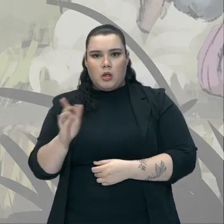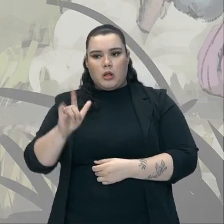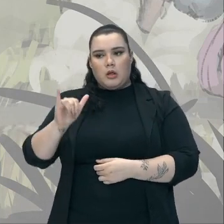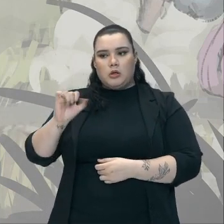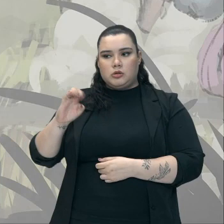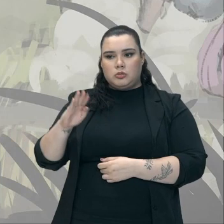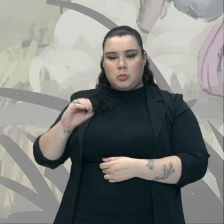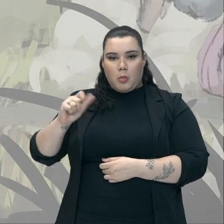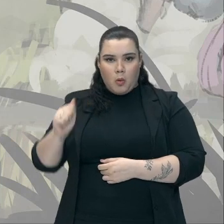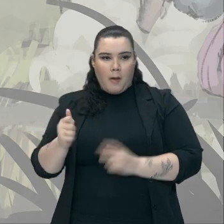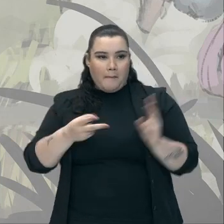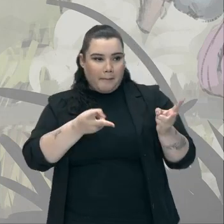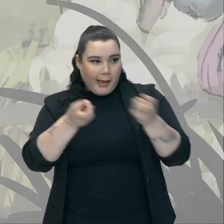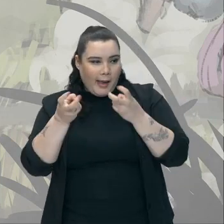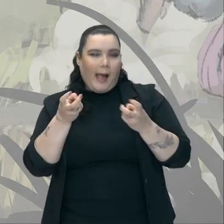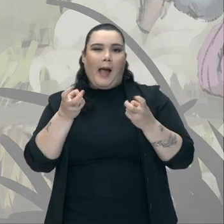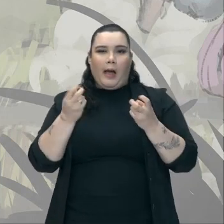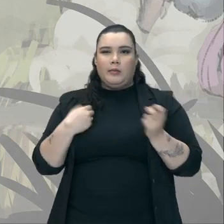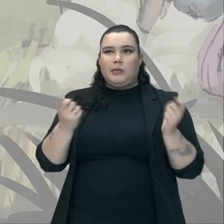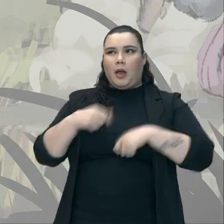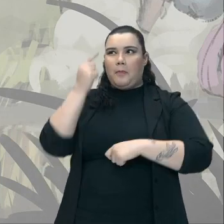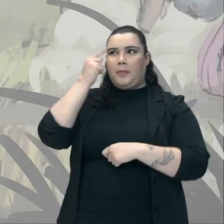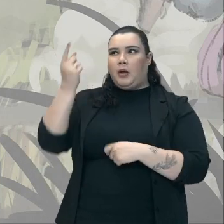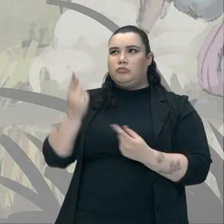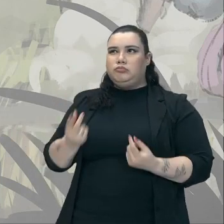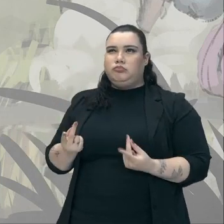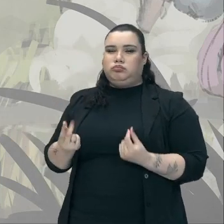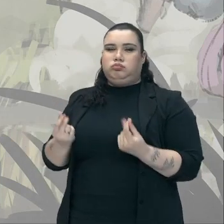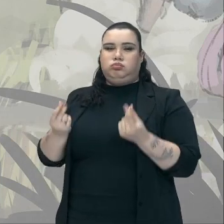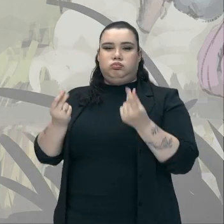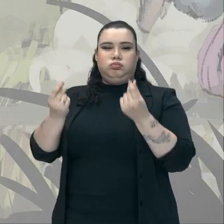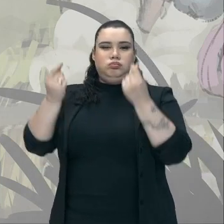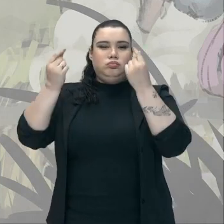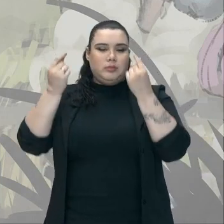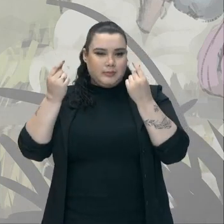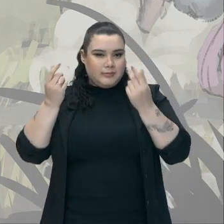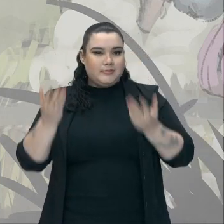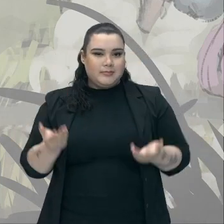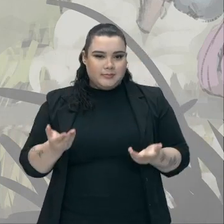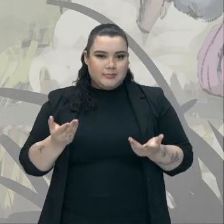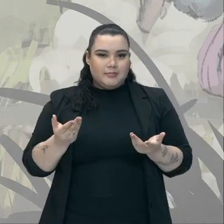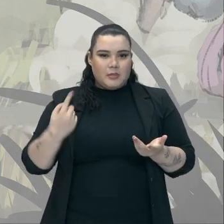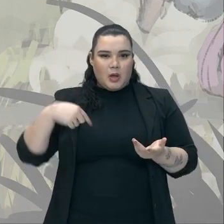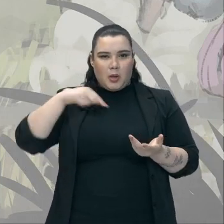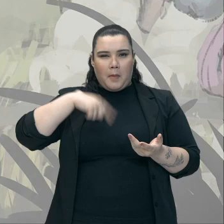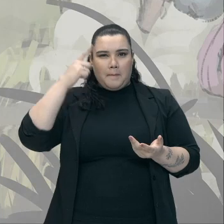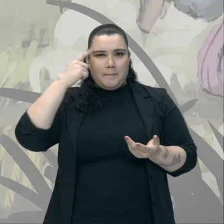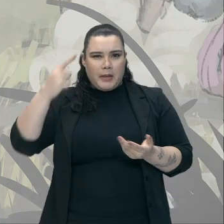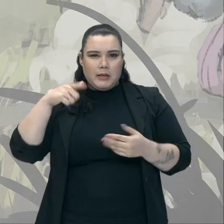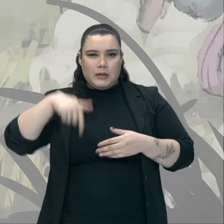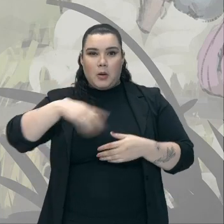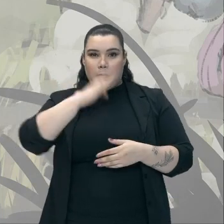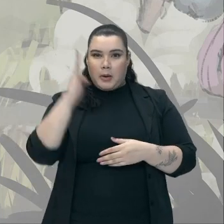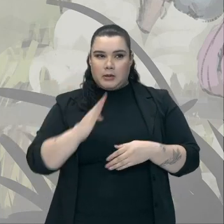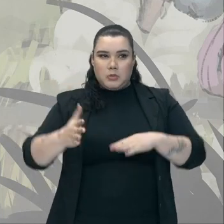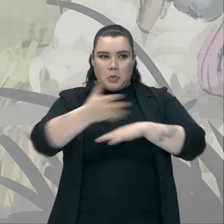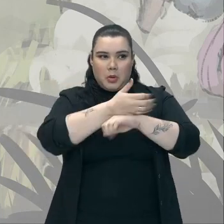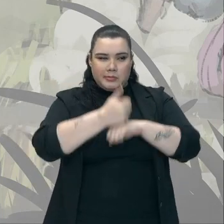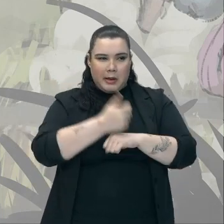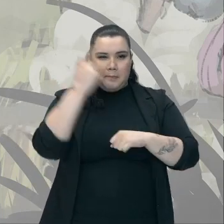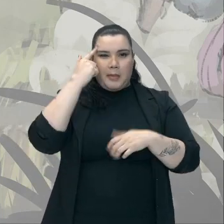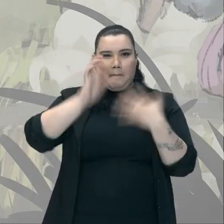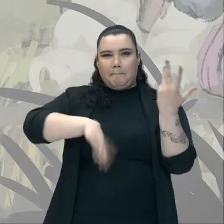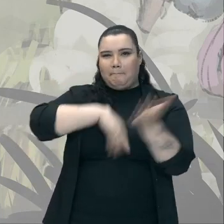dinheiro Galera Quando a gente imagina Assim a colonização Do Brasil A gente pensa Que foi algo Desorganizado Né gente O Brasil